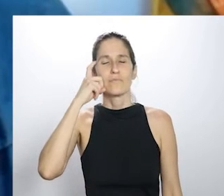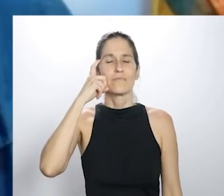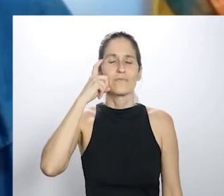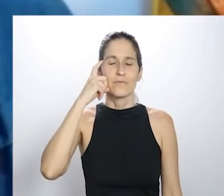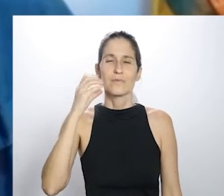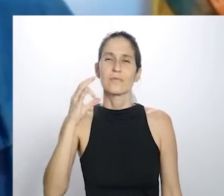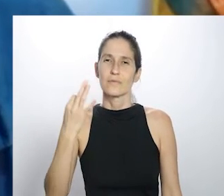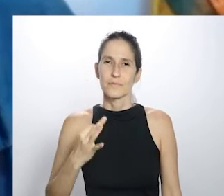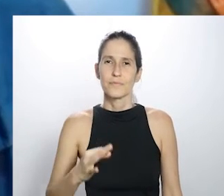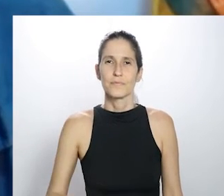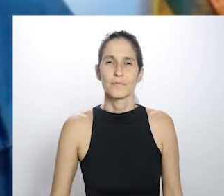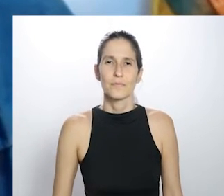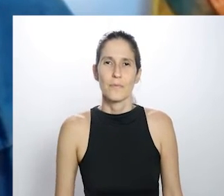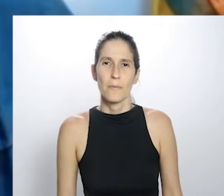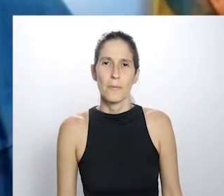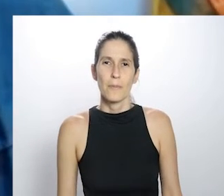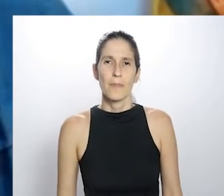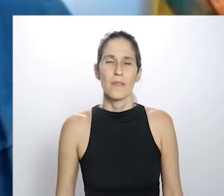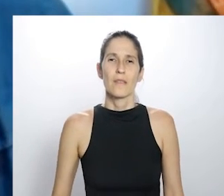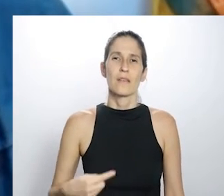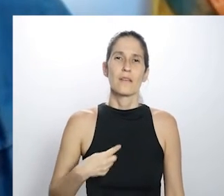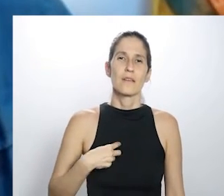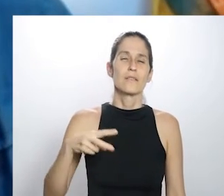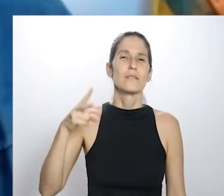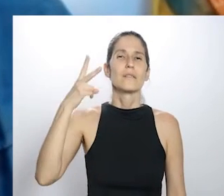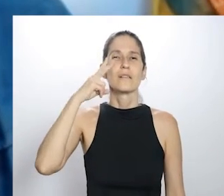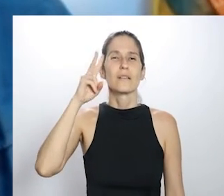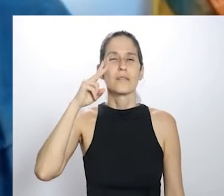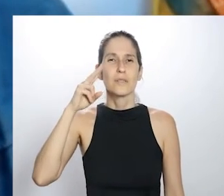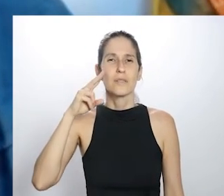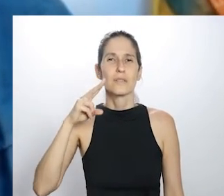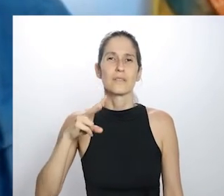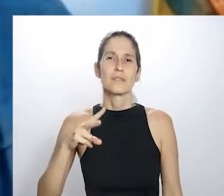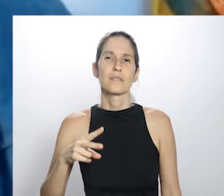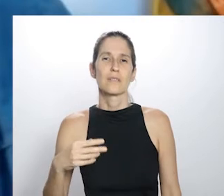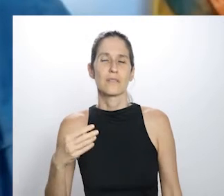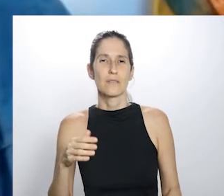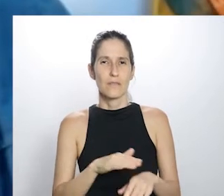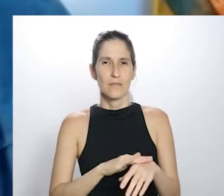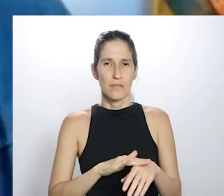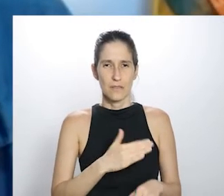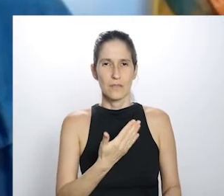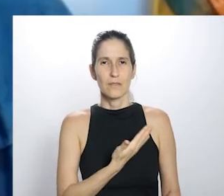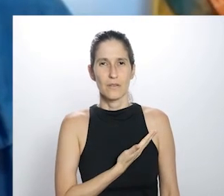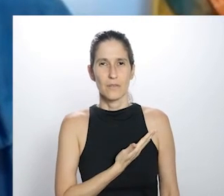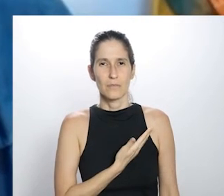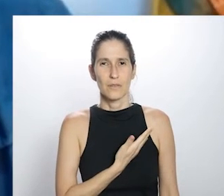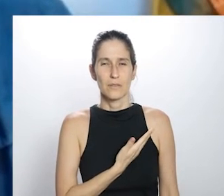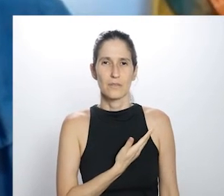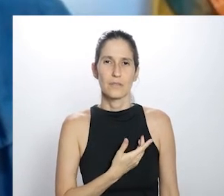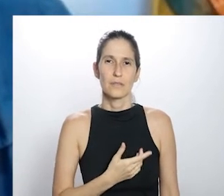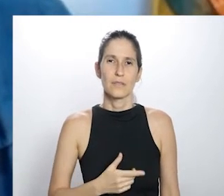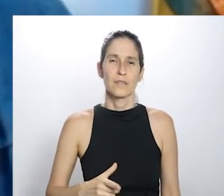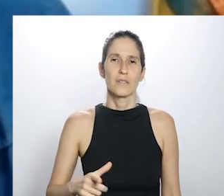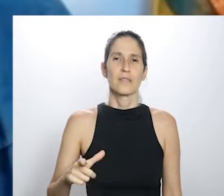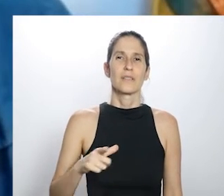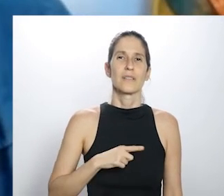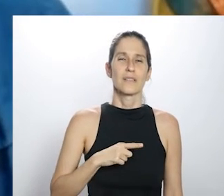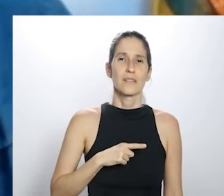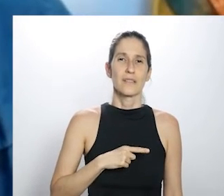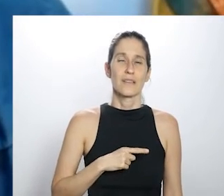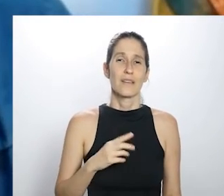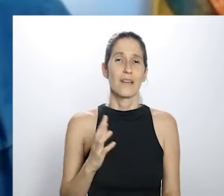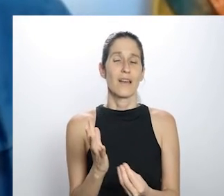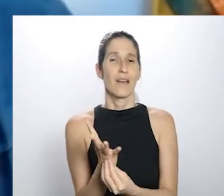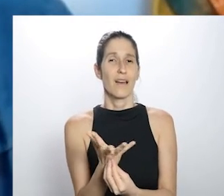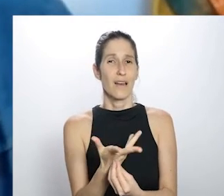também... Eu estava escutando aqui as conversas e estava lembrando sobre um conceito que eu estava conversando com um colega. A gente chegou ao entendimento que existe, além do